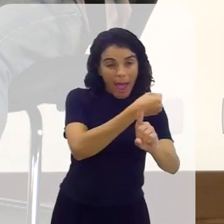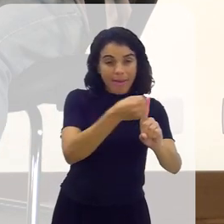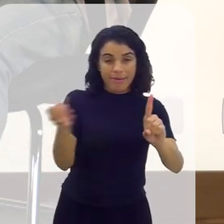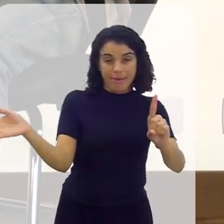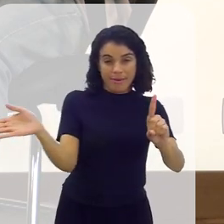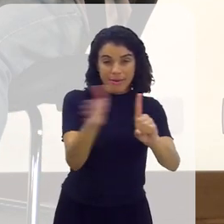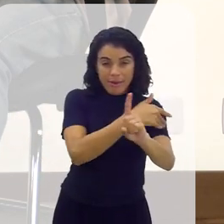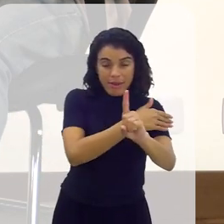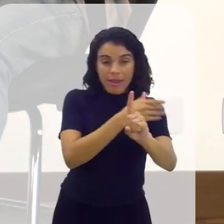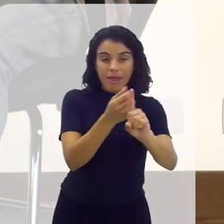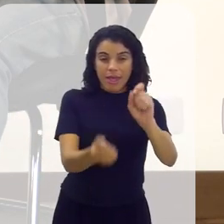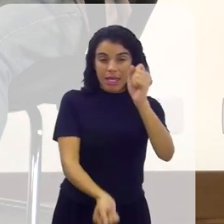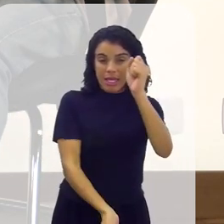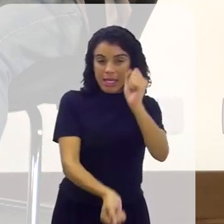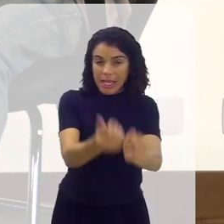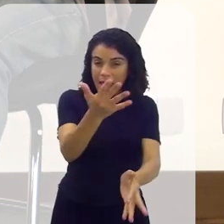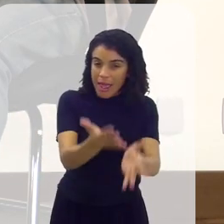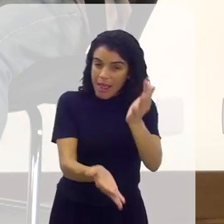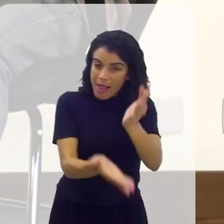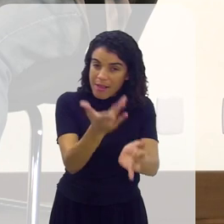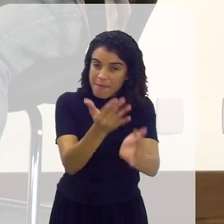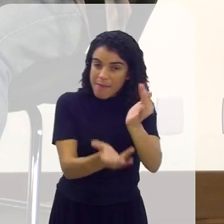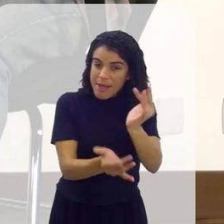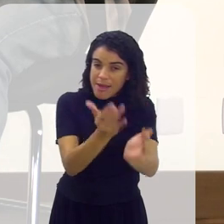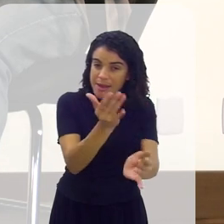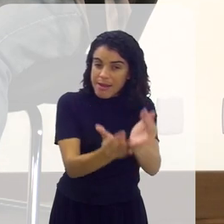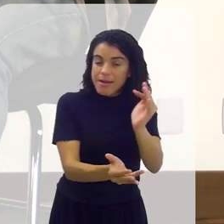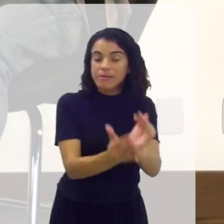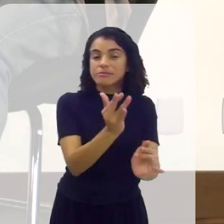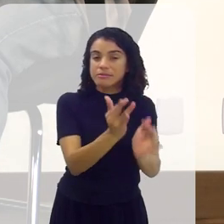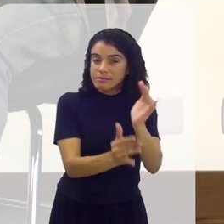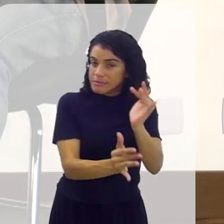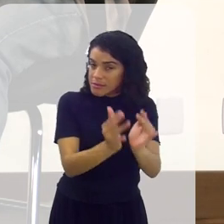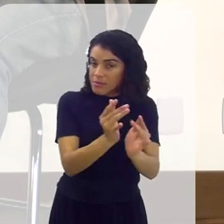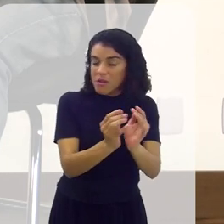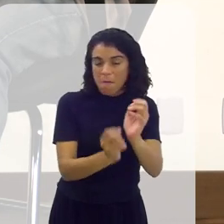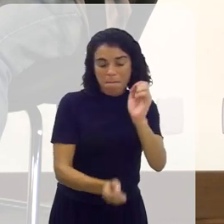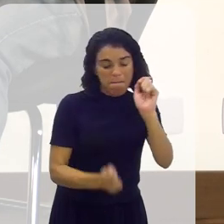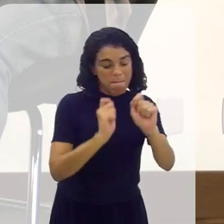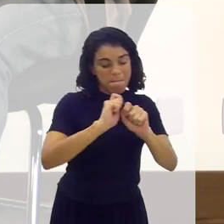pessoas queimam as as casas das outras, as pessoas